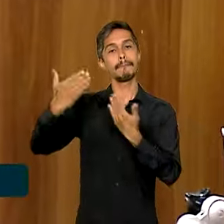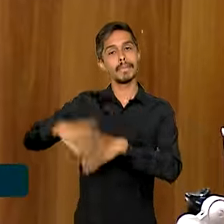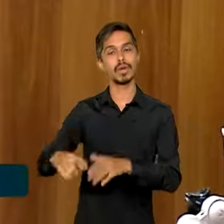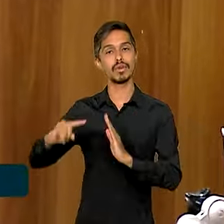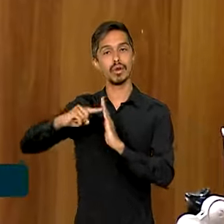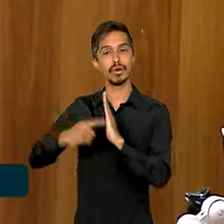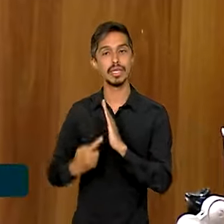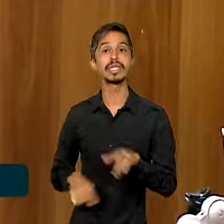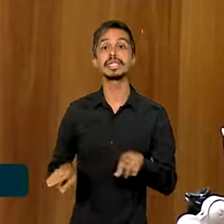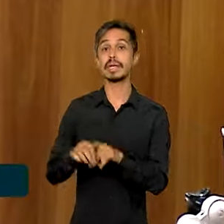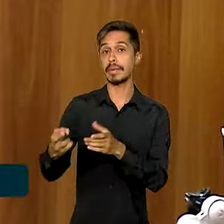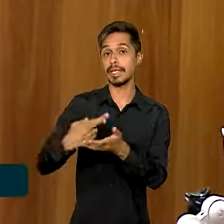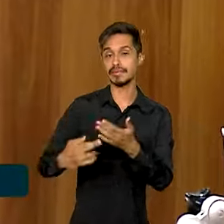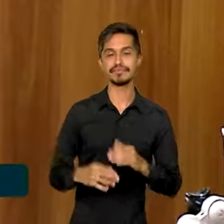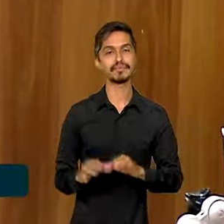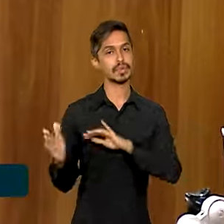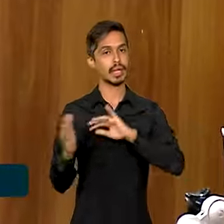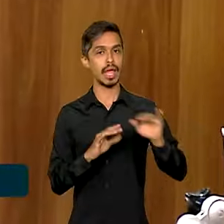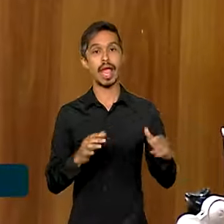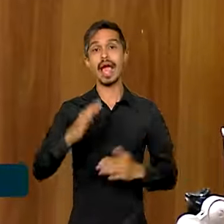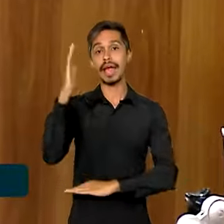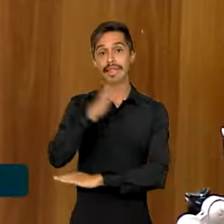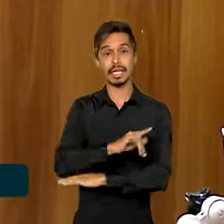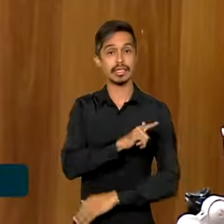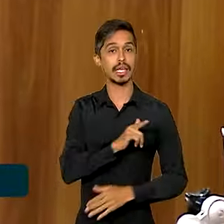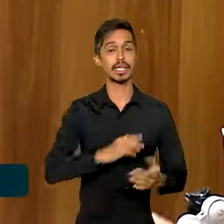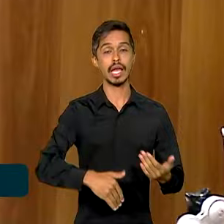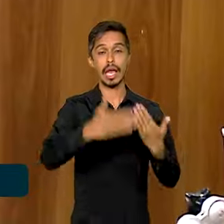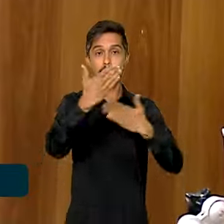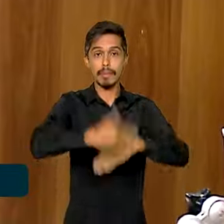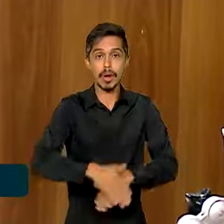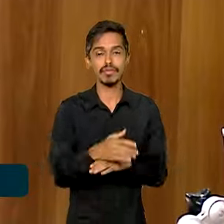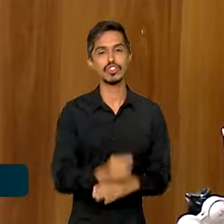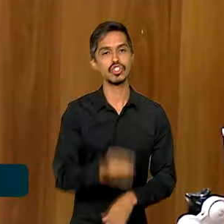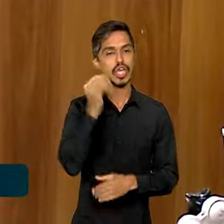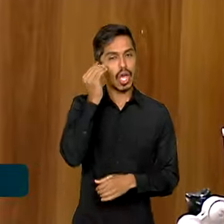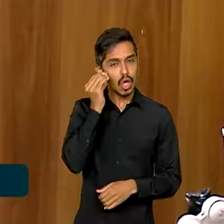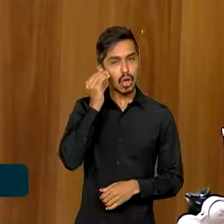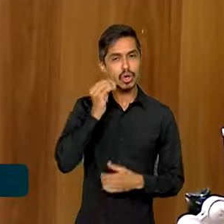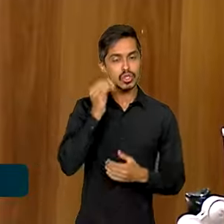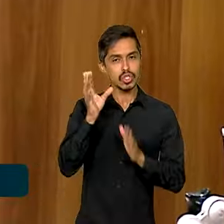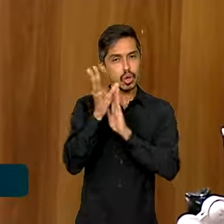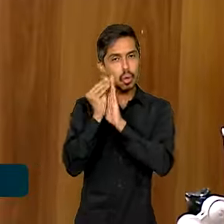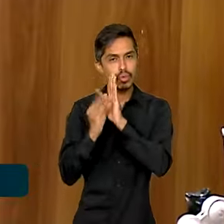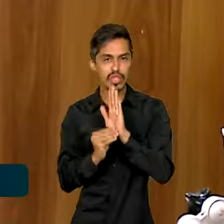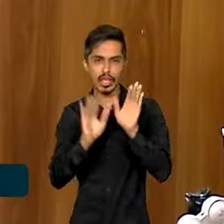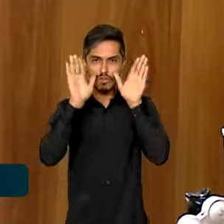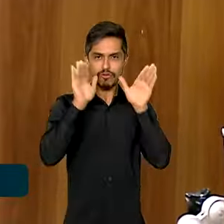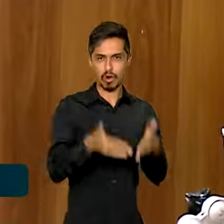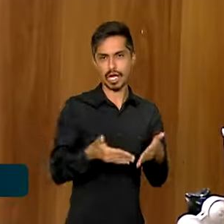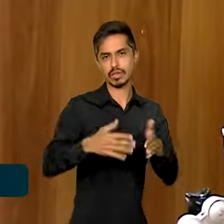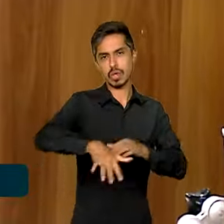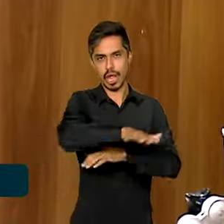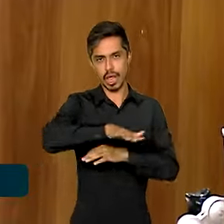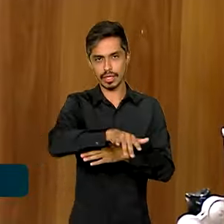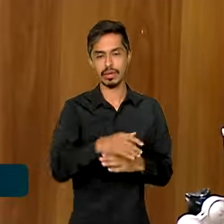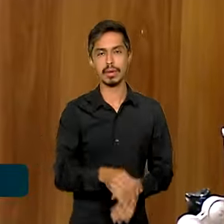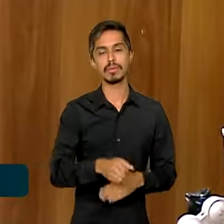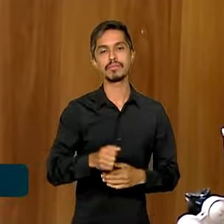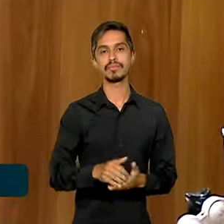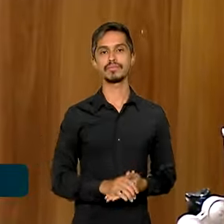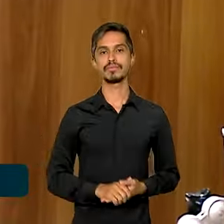e redação. E na parte da tarde, nós teremos a prova de conhecimentos específicos, tanto para